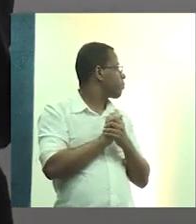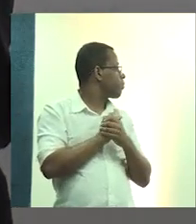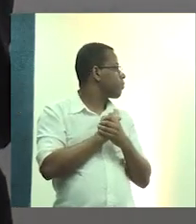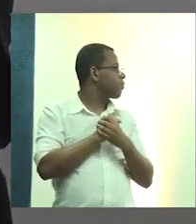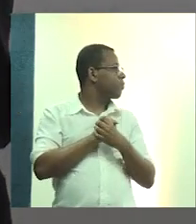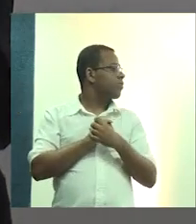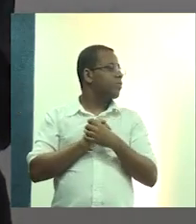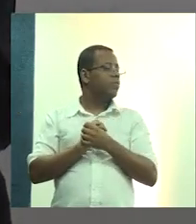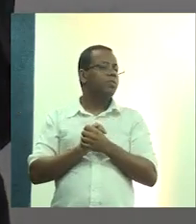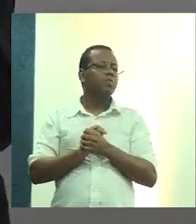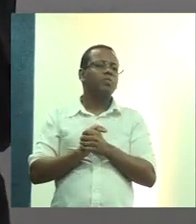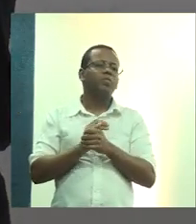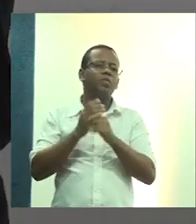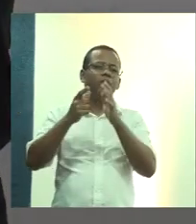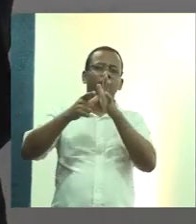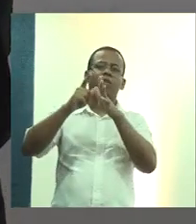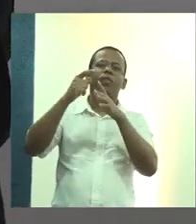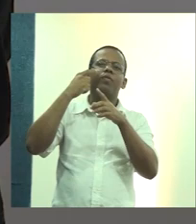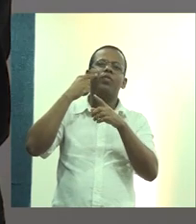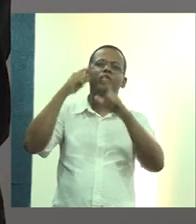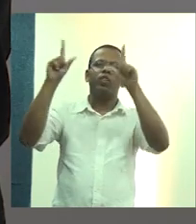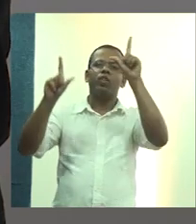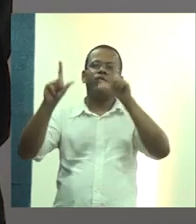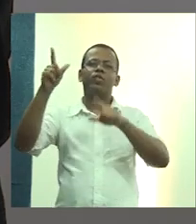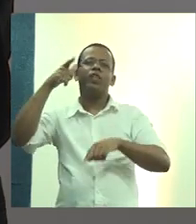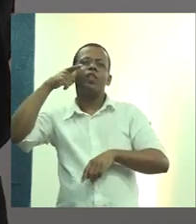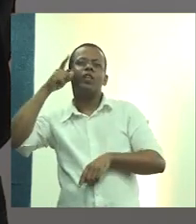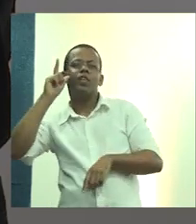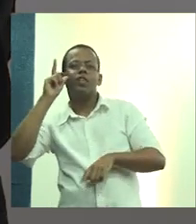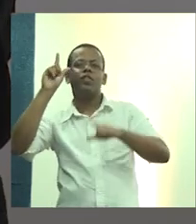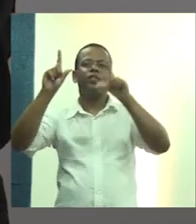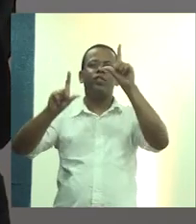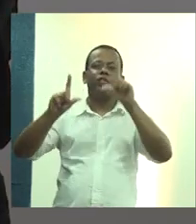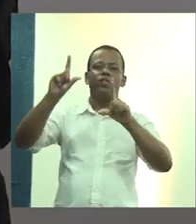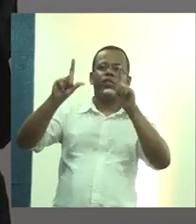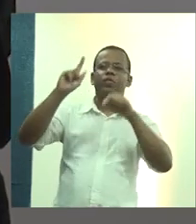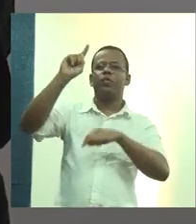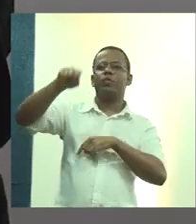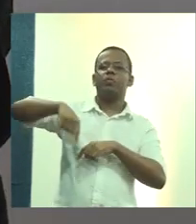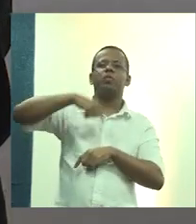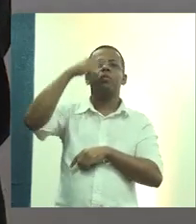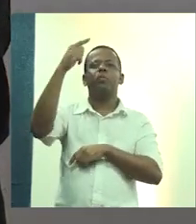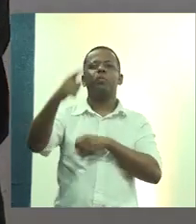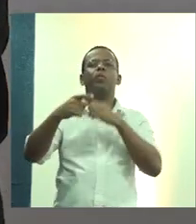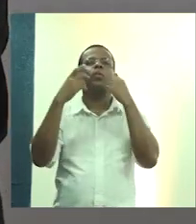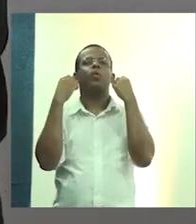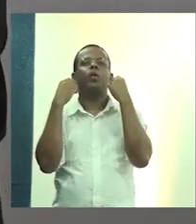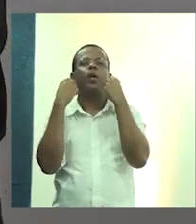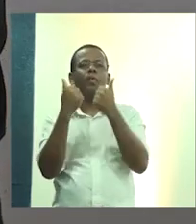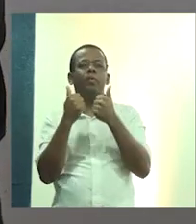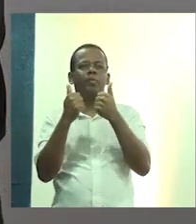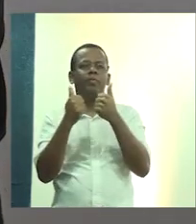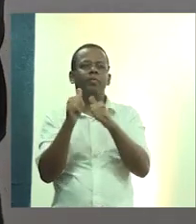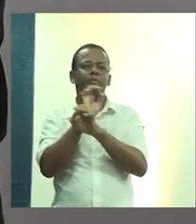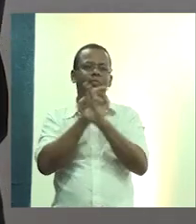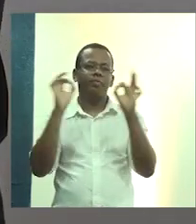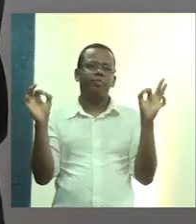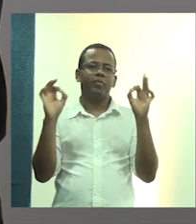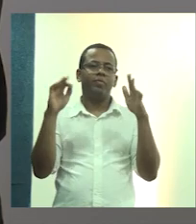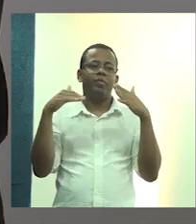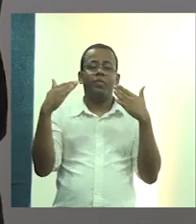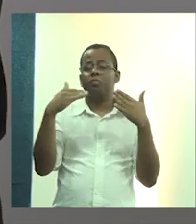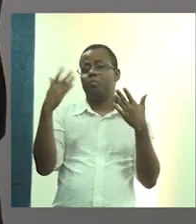E os antes e depois, que sempre é bom de a gente ver, enfim. Então,